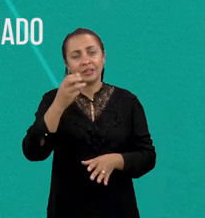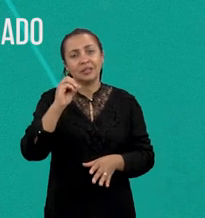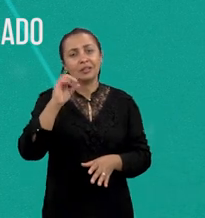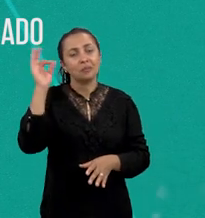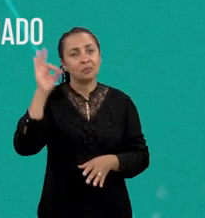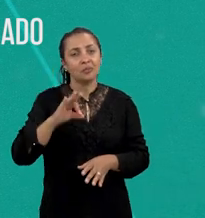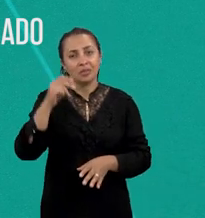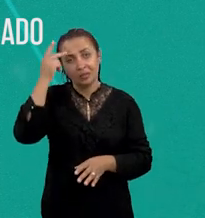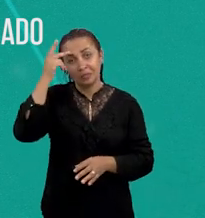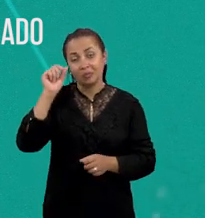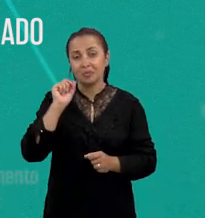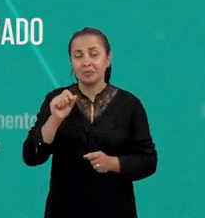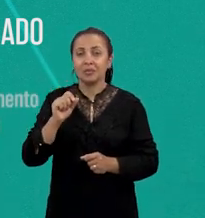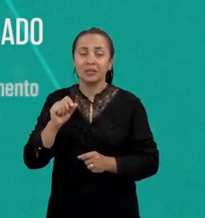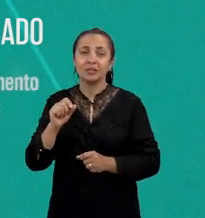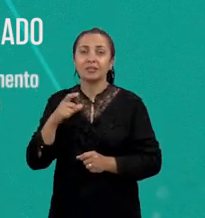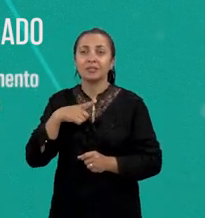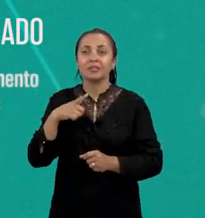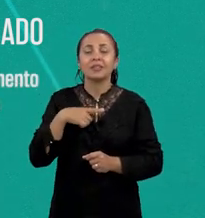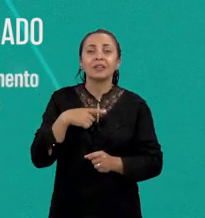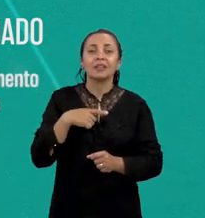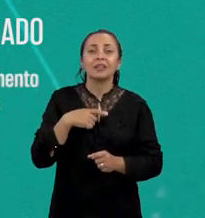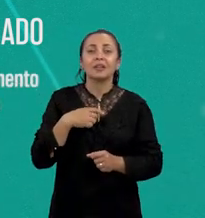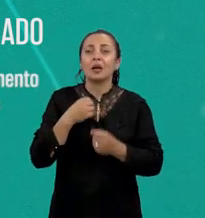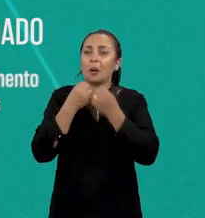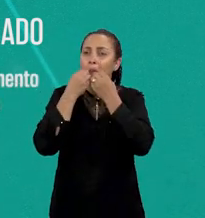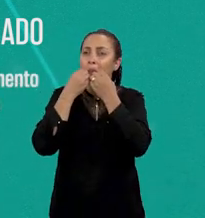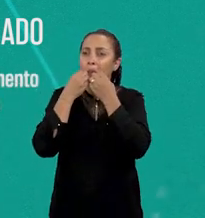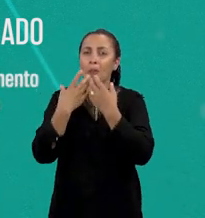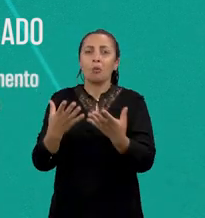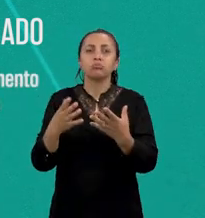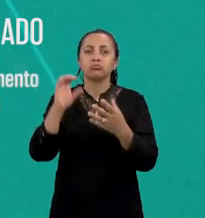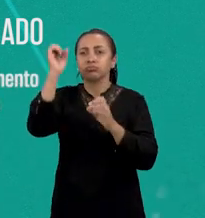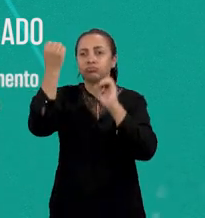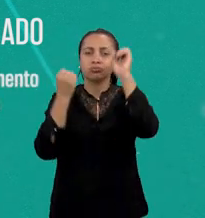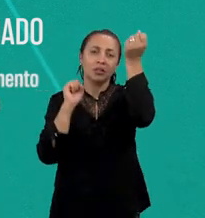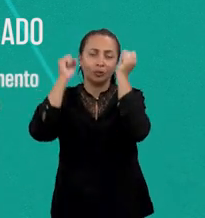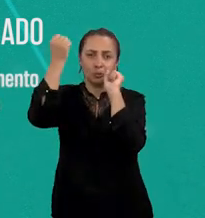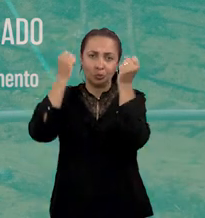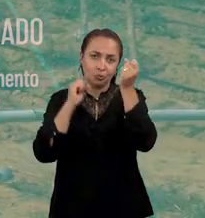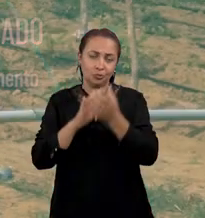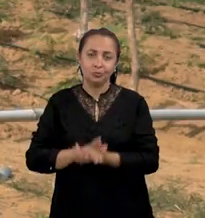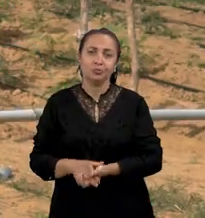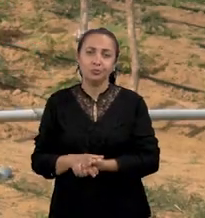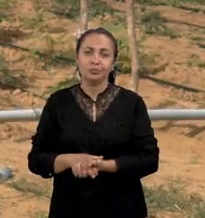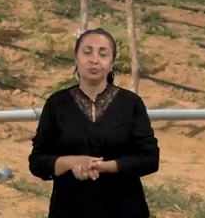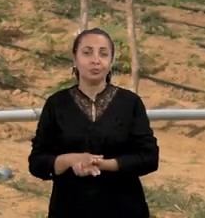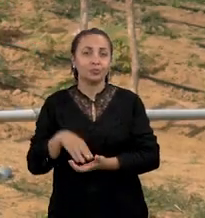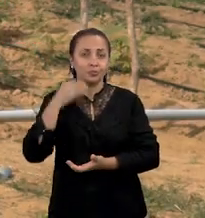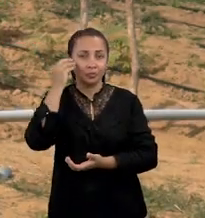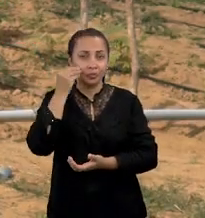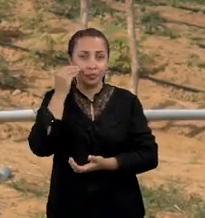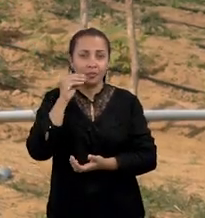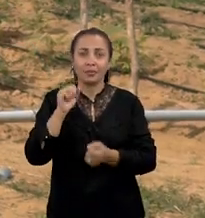menos 30% de amido para que tenha um bom rendimento nas indústrias. Os experimentos que nós fizemos para